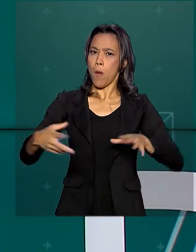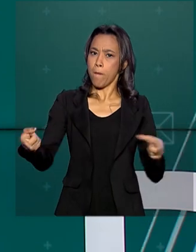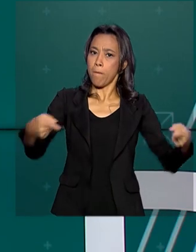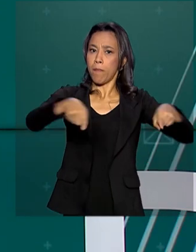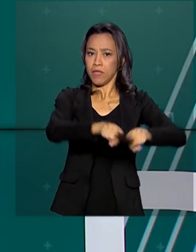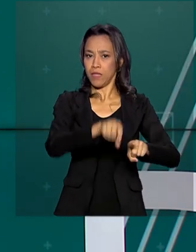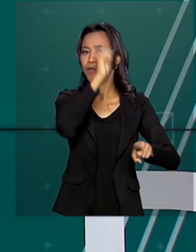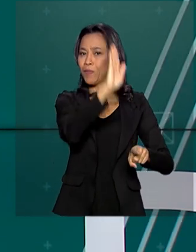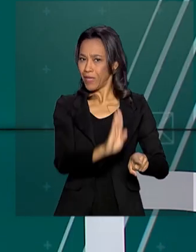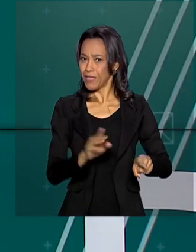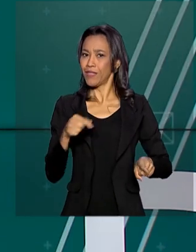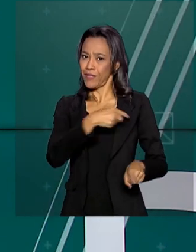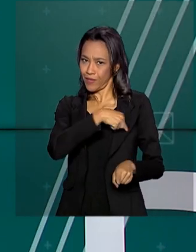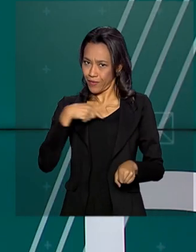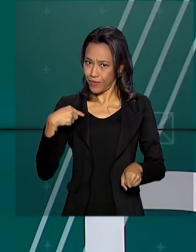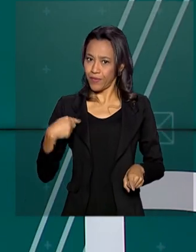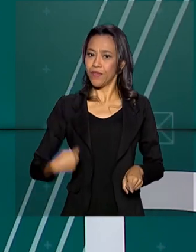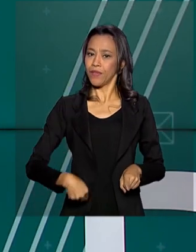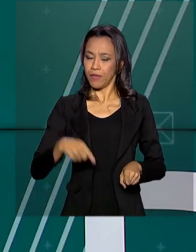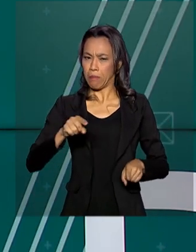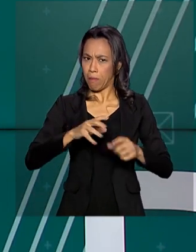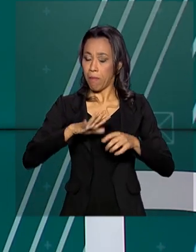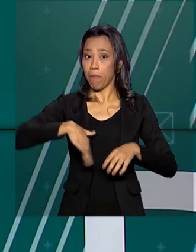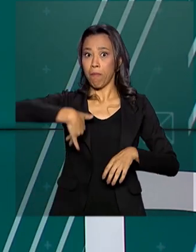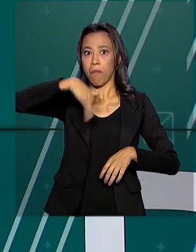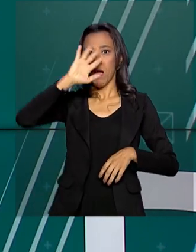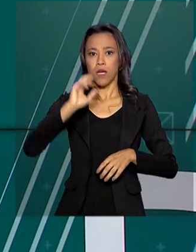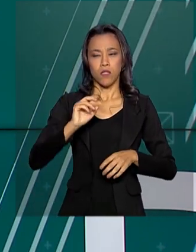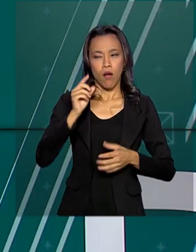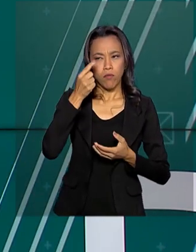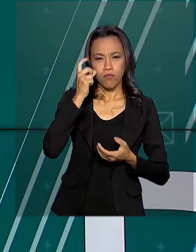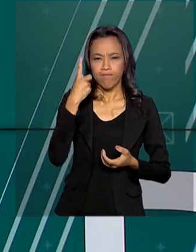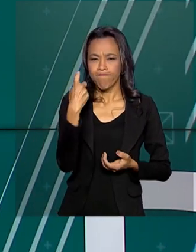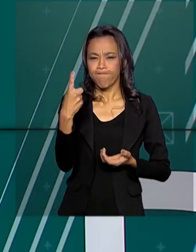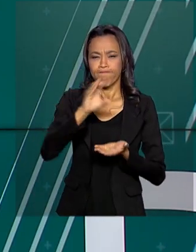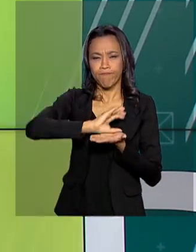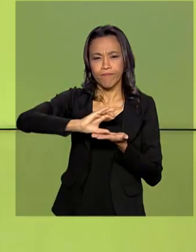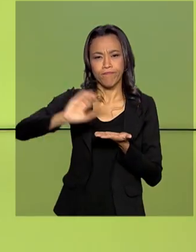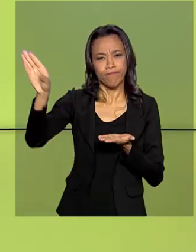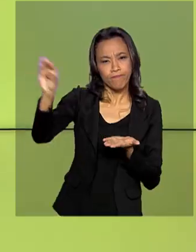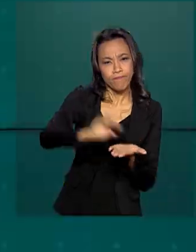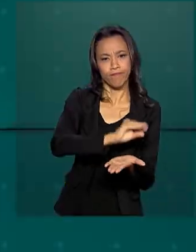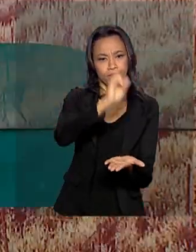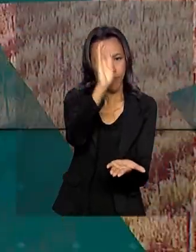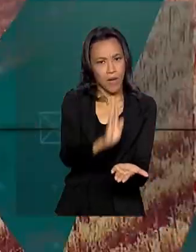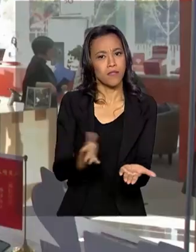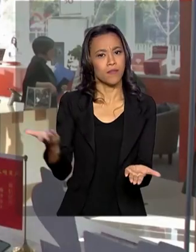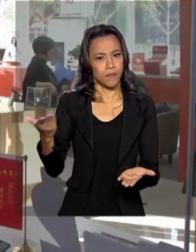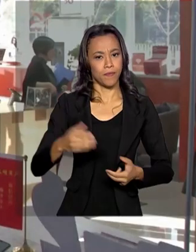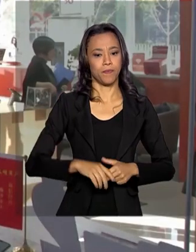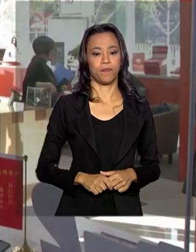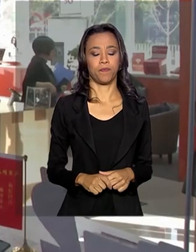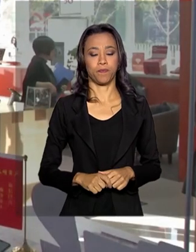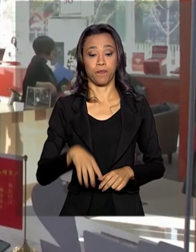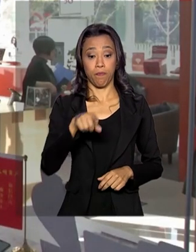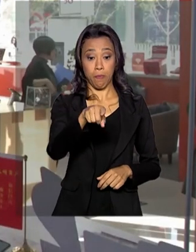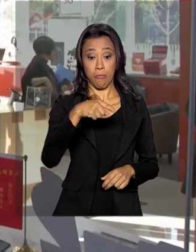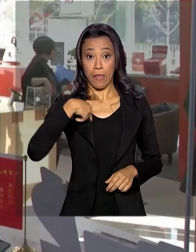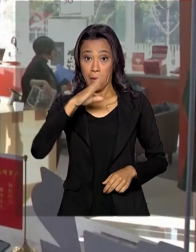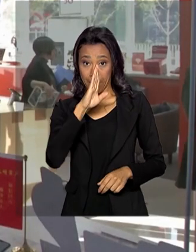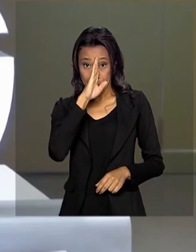comercial, se tornou uma das maiores fontes de investimento estrangeiro no Brasil. Uma das